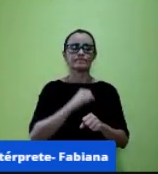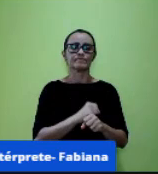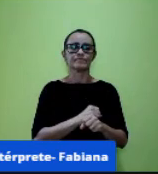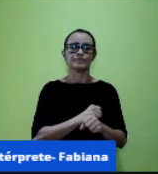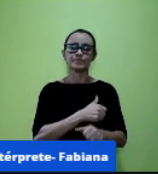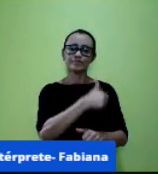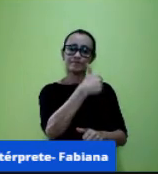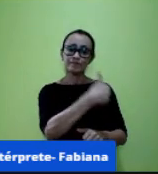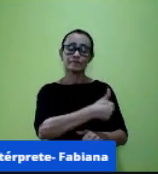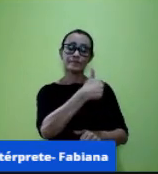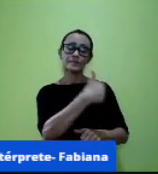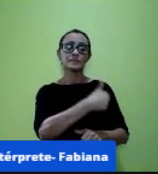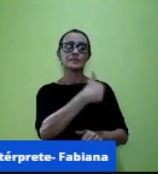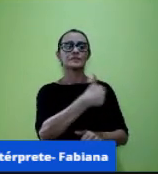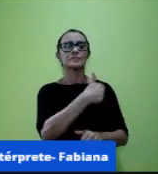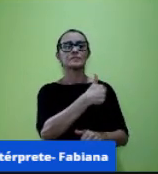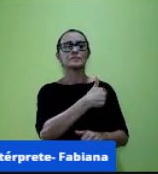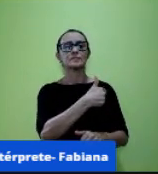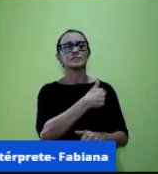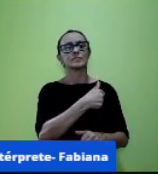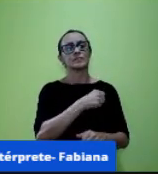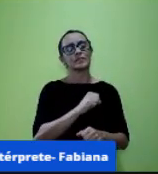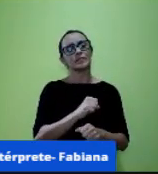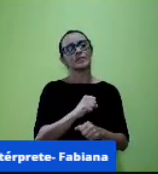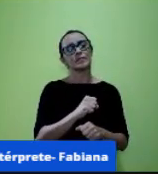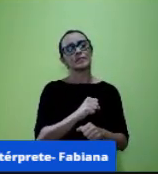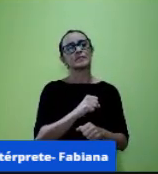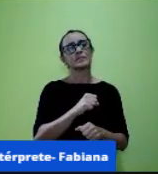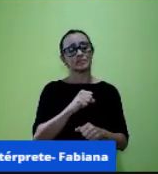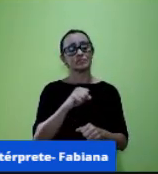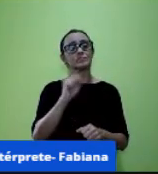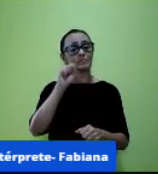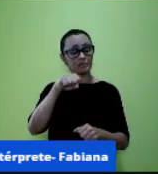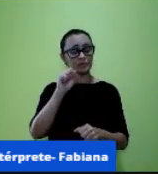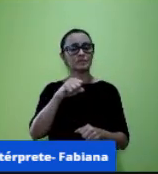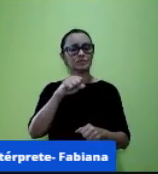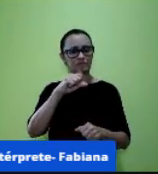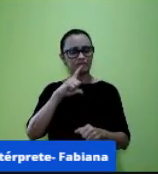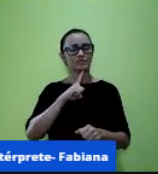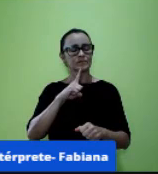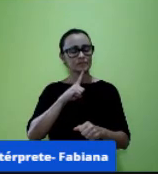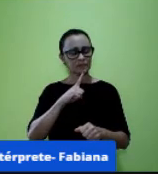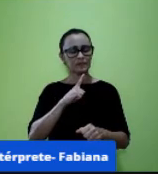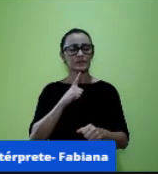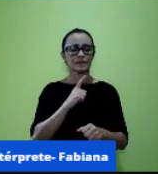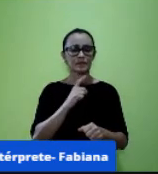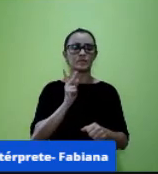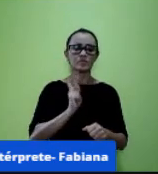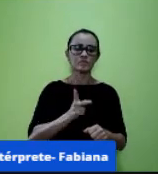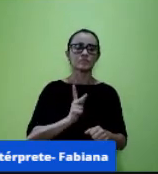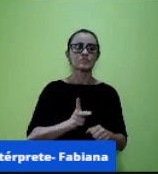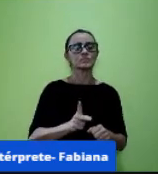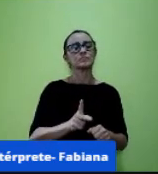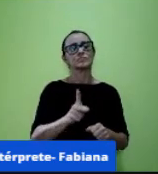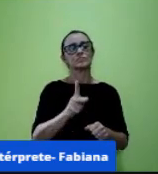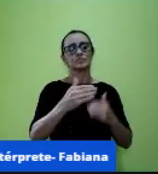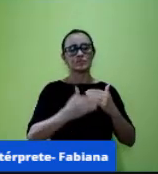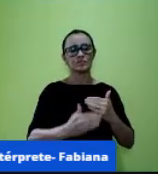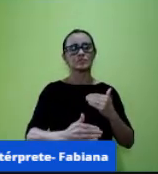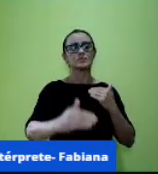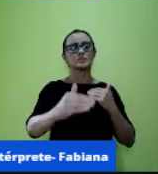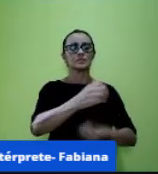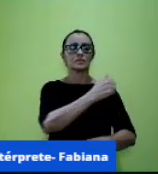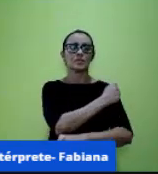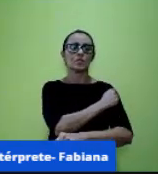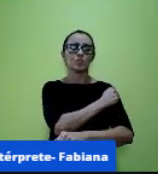tem que elencar é que há um processo de ensino e aprendizagem sim há um processo de ensino e aprendizagem ao aluno em que está se